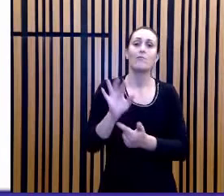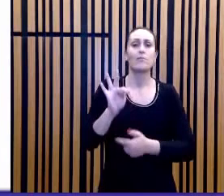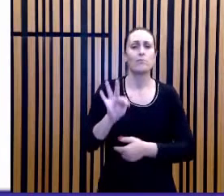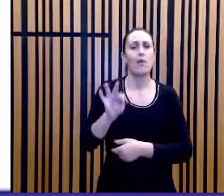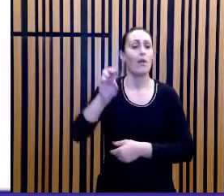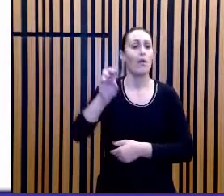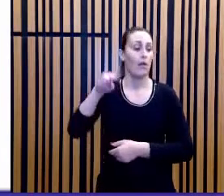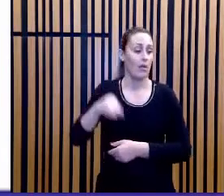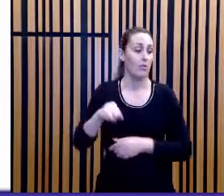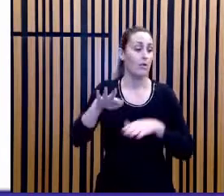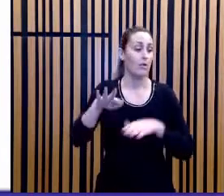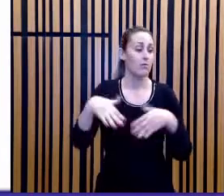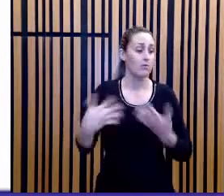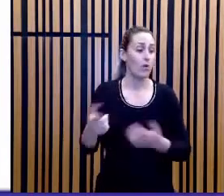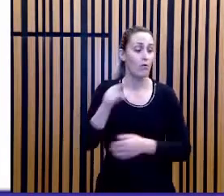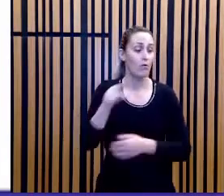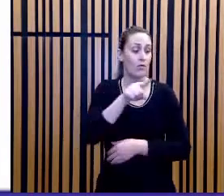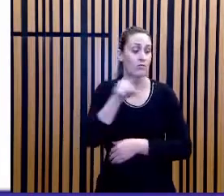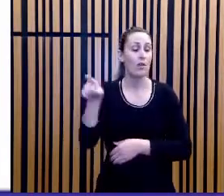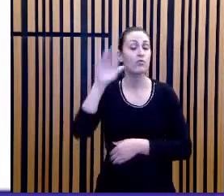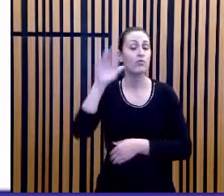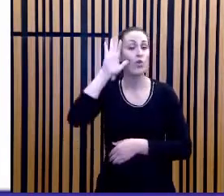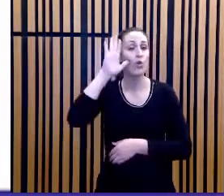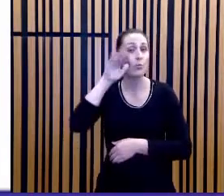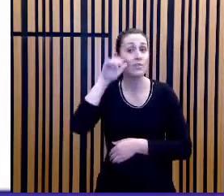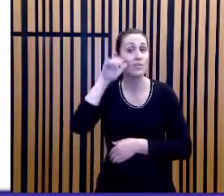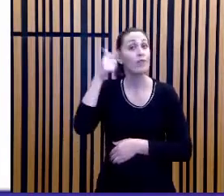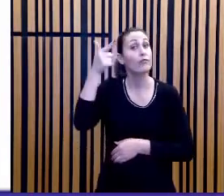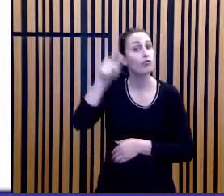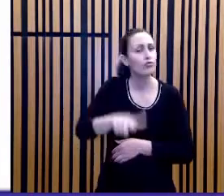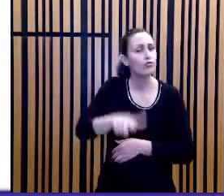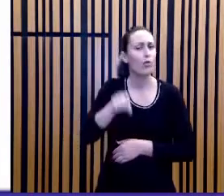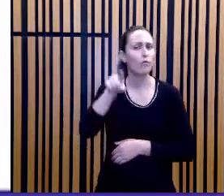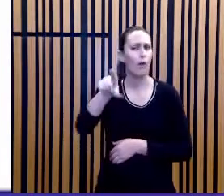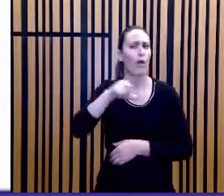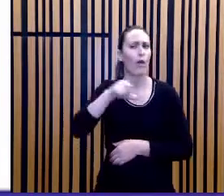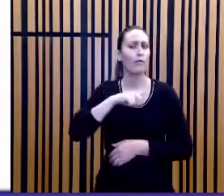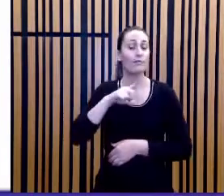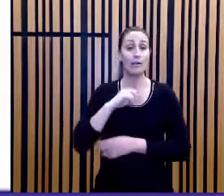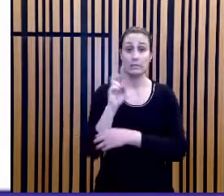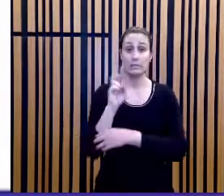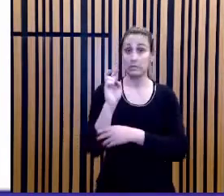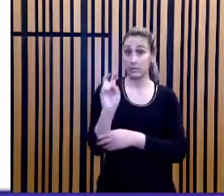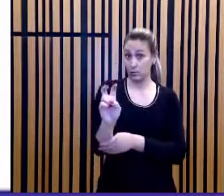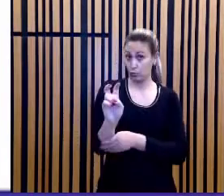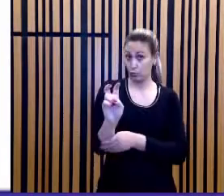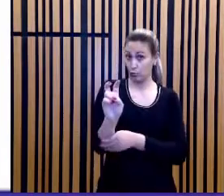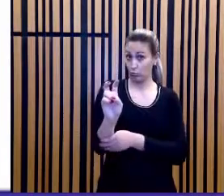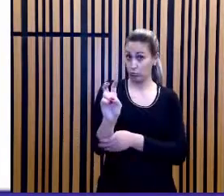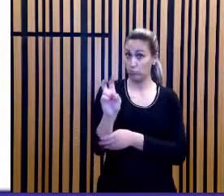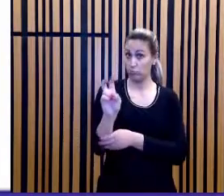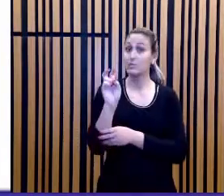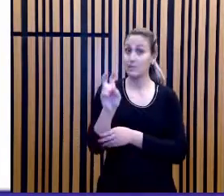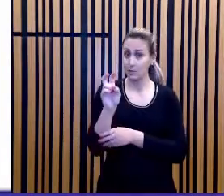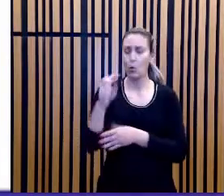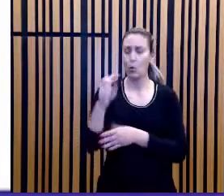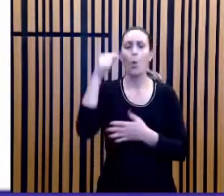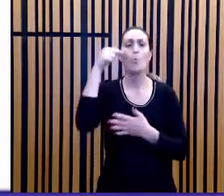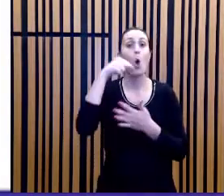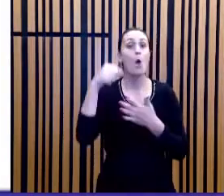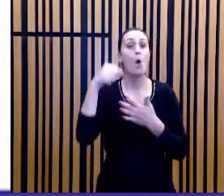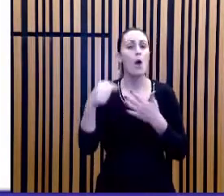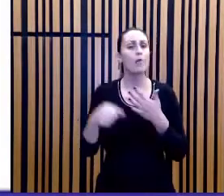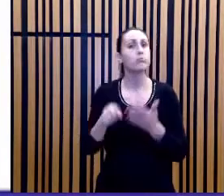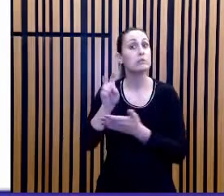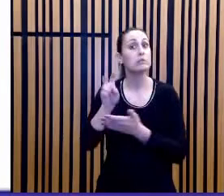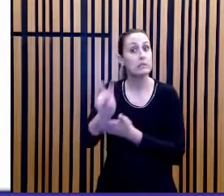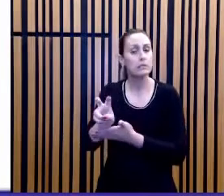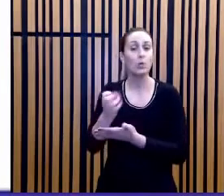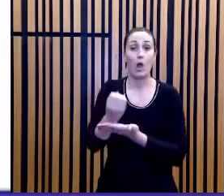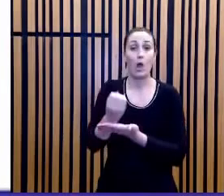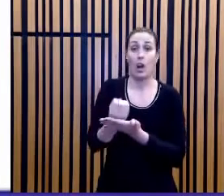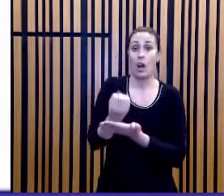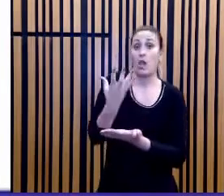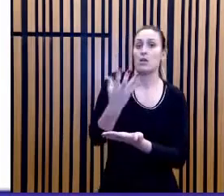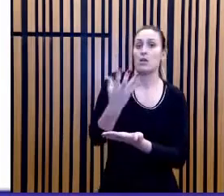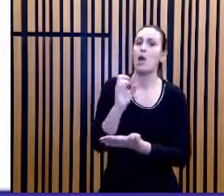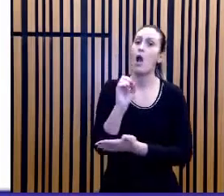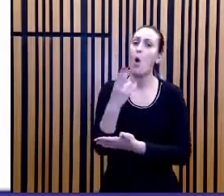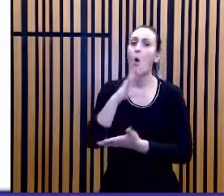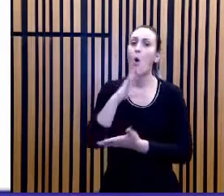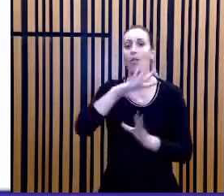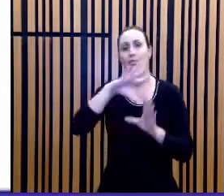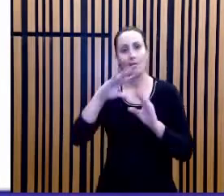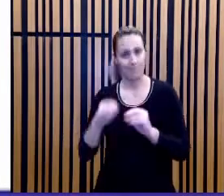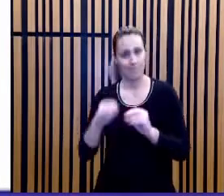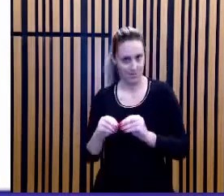observa, portanto, que existem cinco momentos no total, cinco momentos em que o sistema é acionado, ou para ligar, ou para